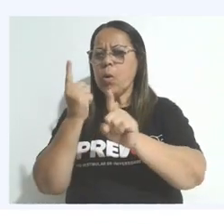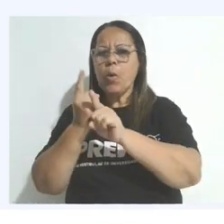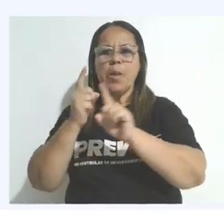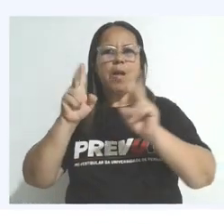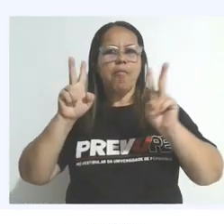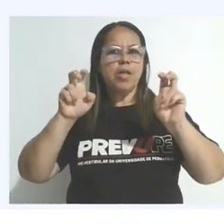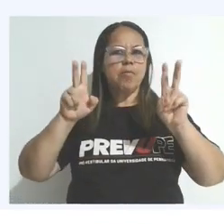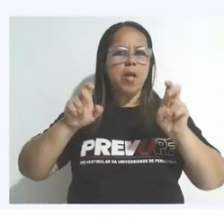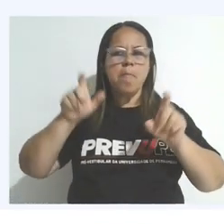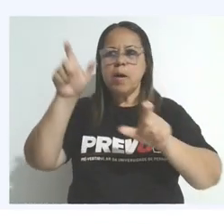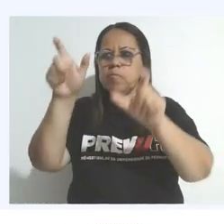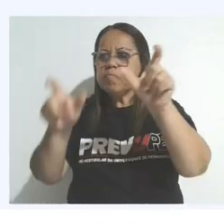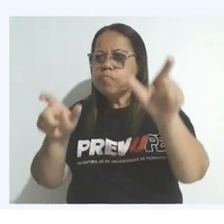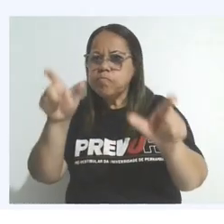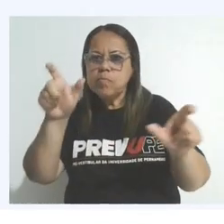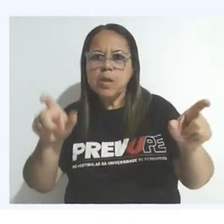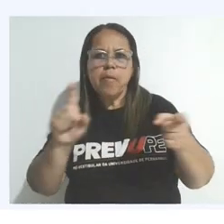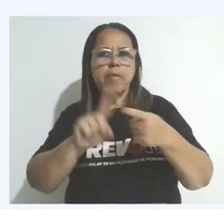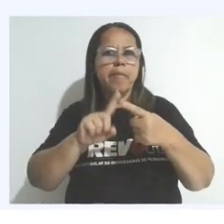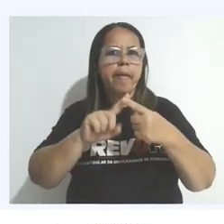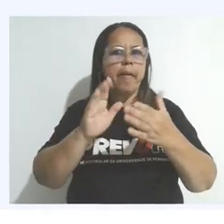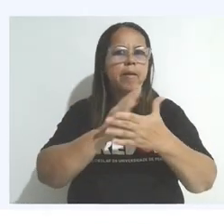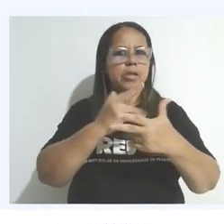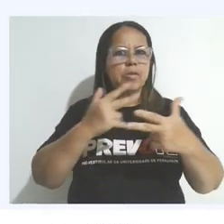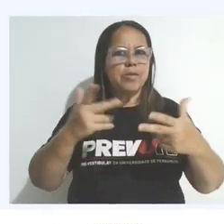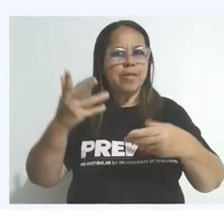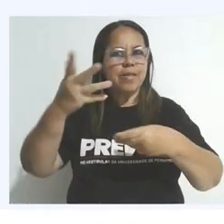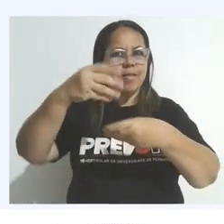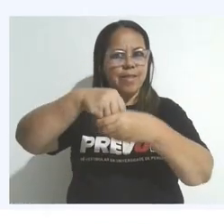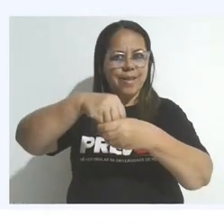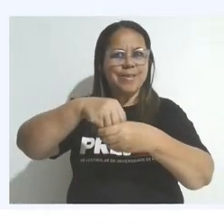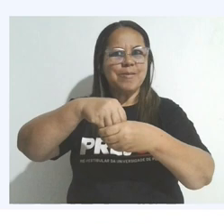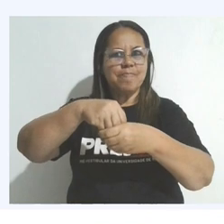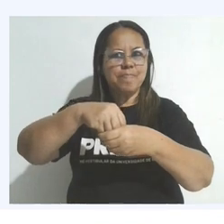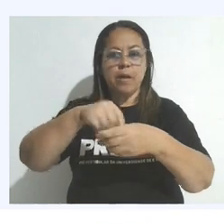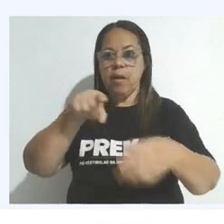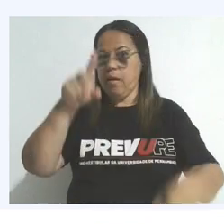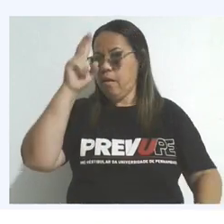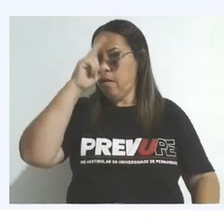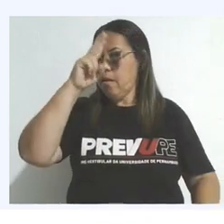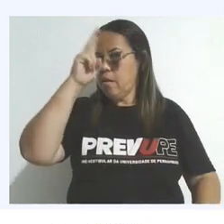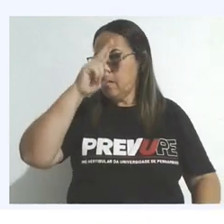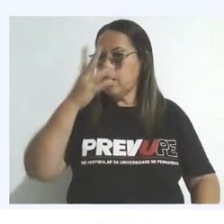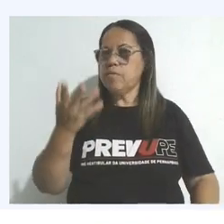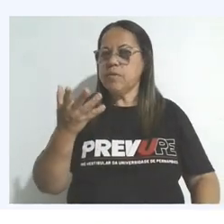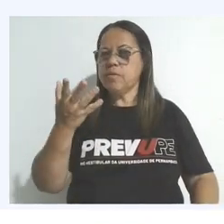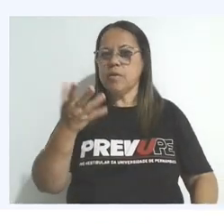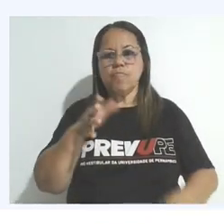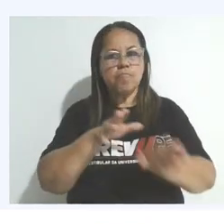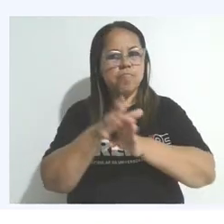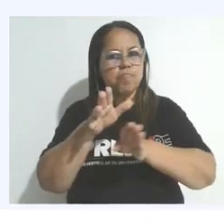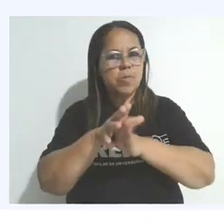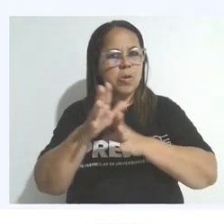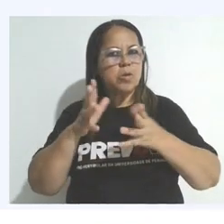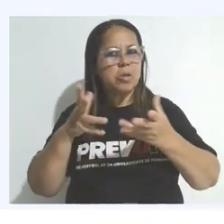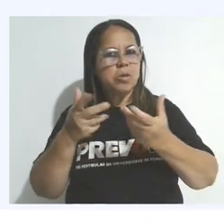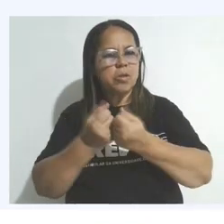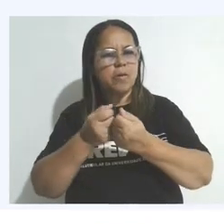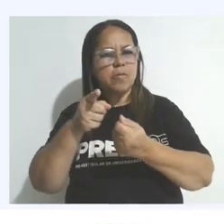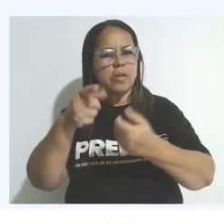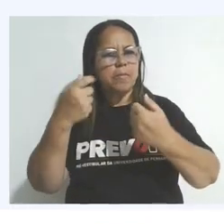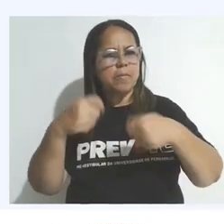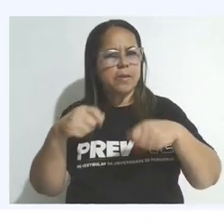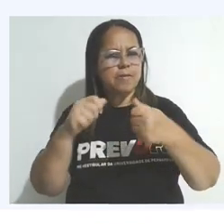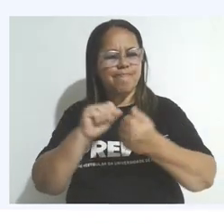personagens e elementos simbólicos contidos na obra. Lembre-se, essas são algumas orientações gerais e você